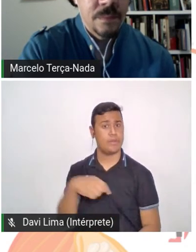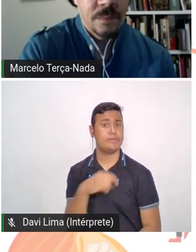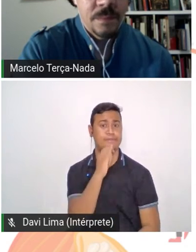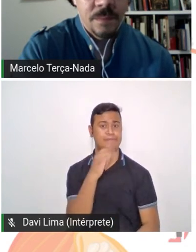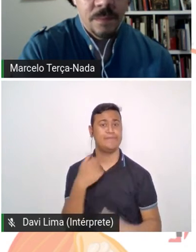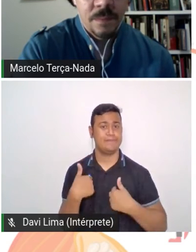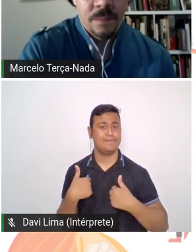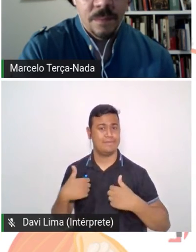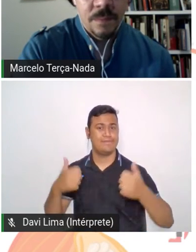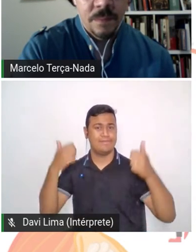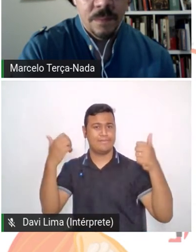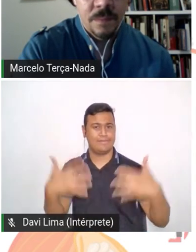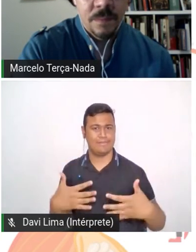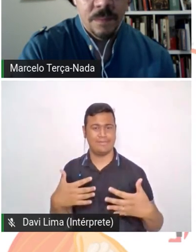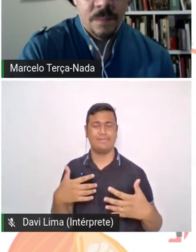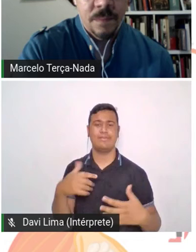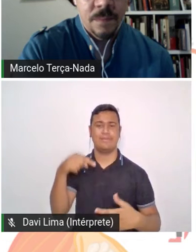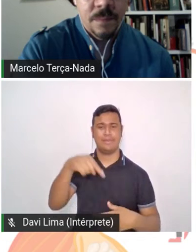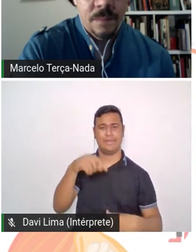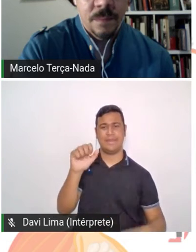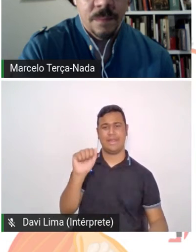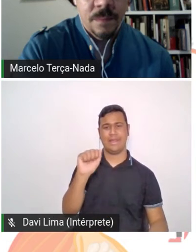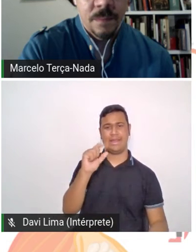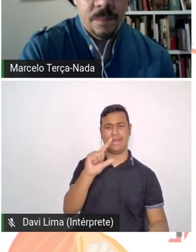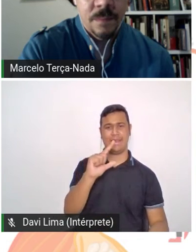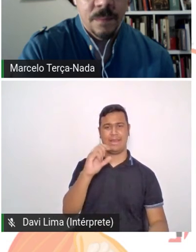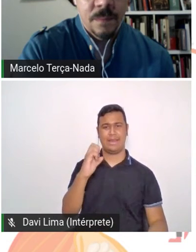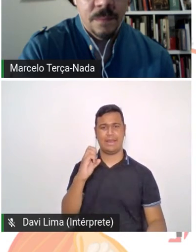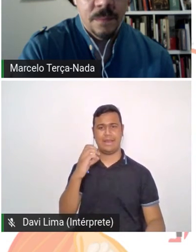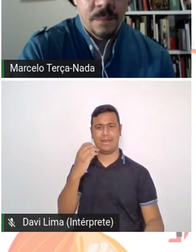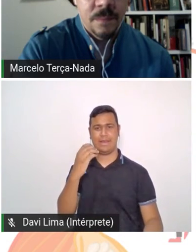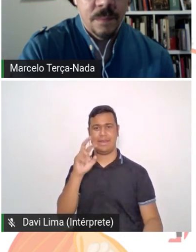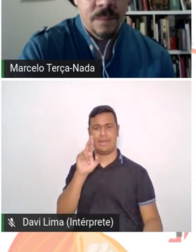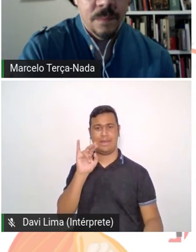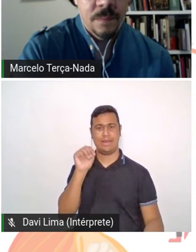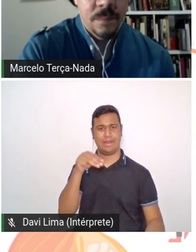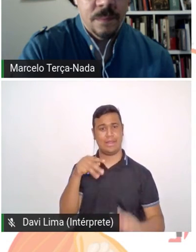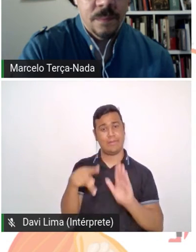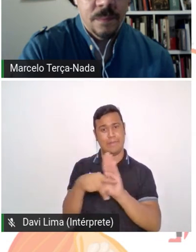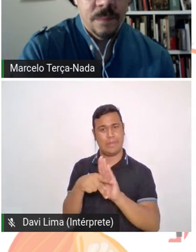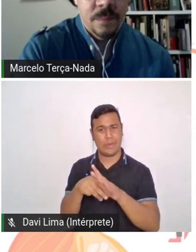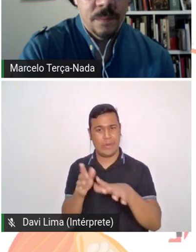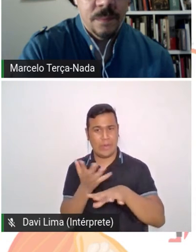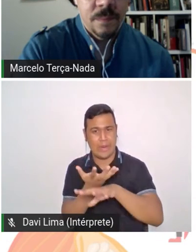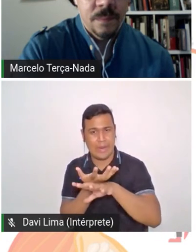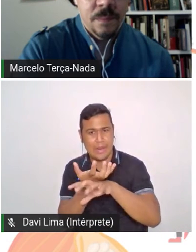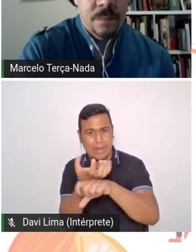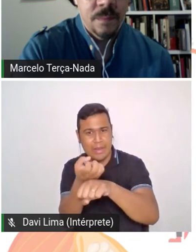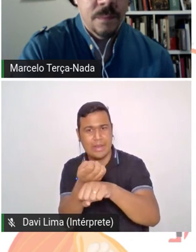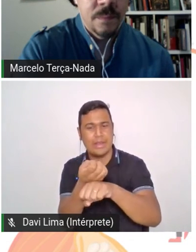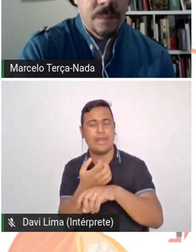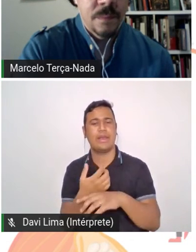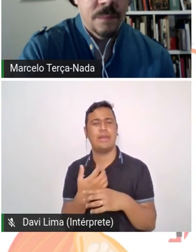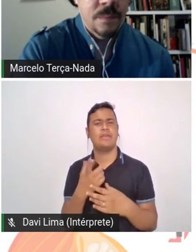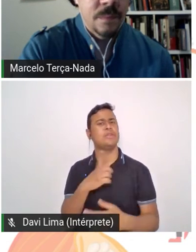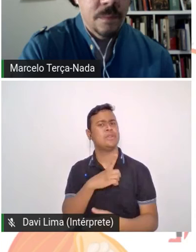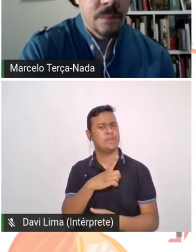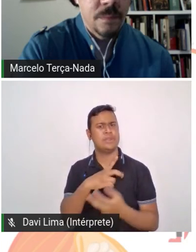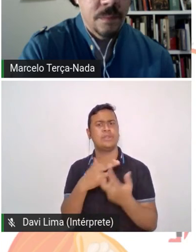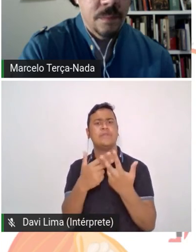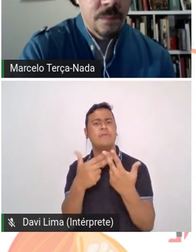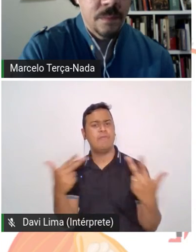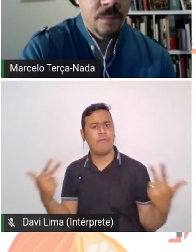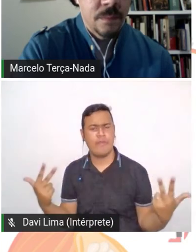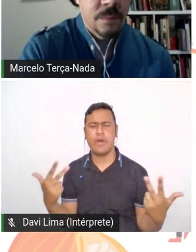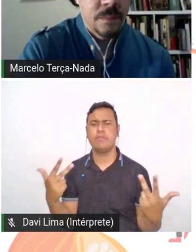e apresentei o alecrim da caatinga, né? Existem diversas ervas aromáticas na